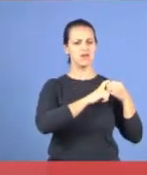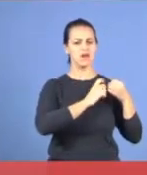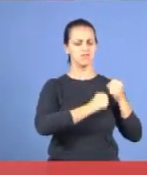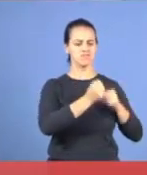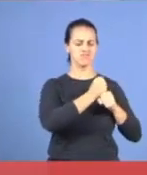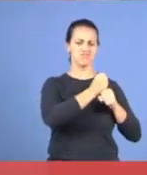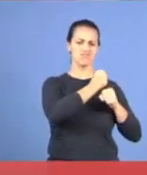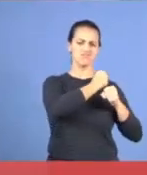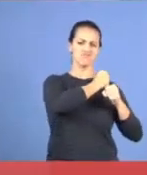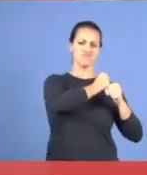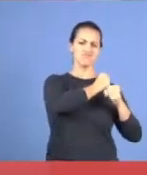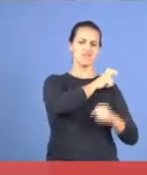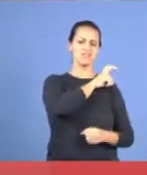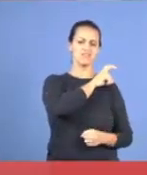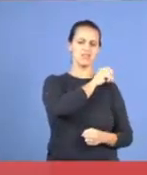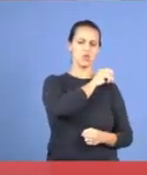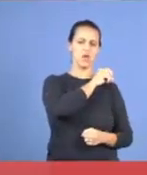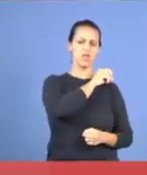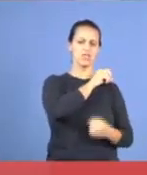obra,